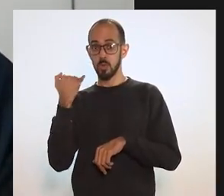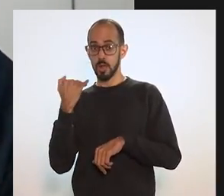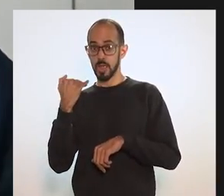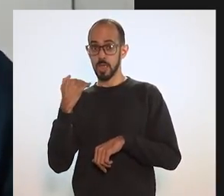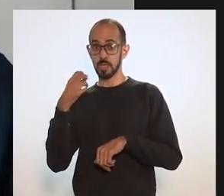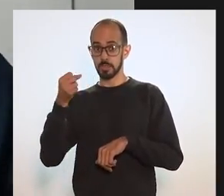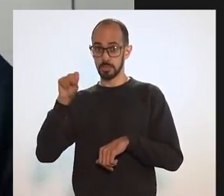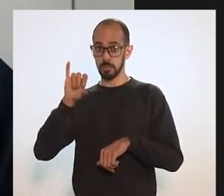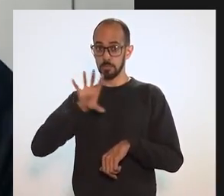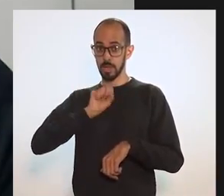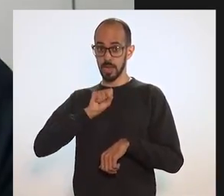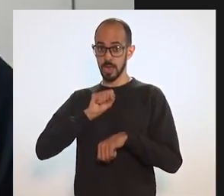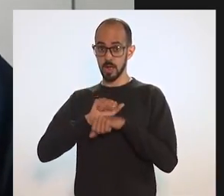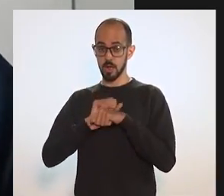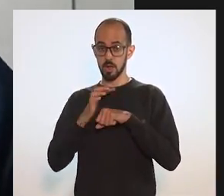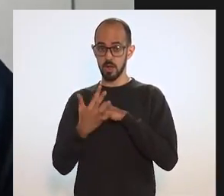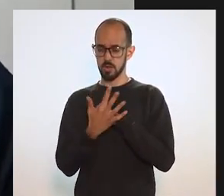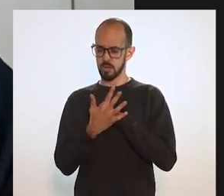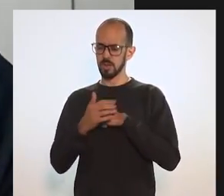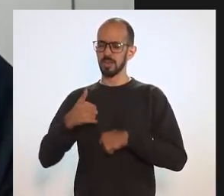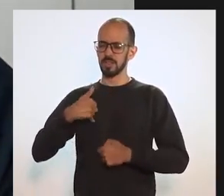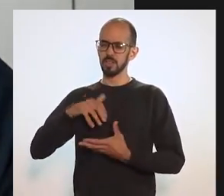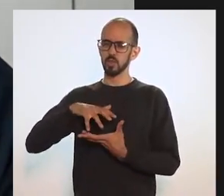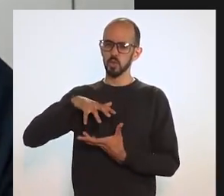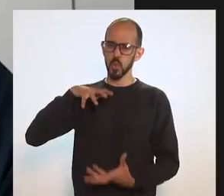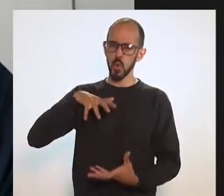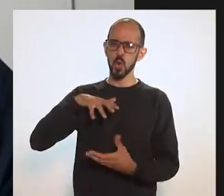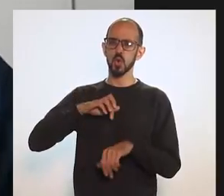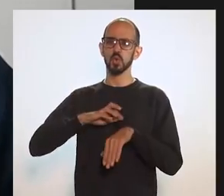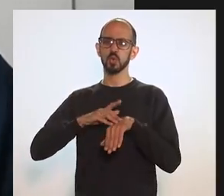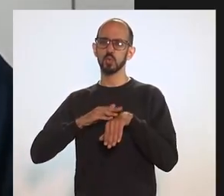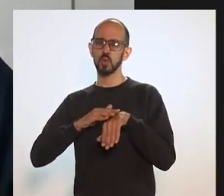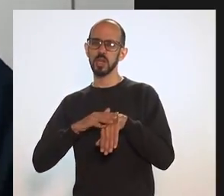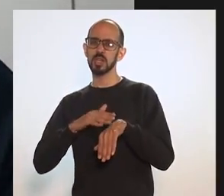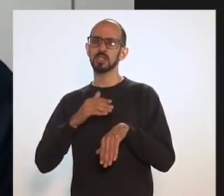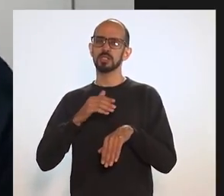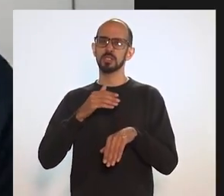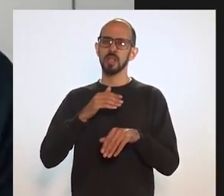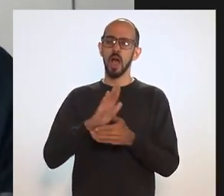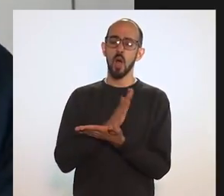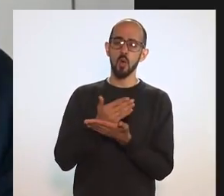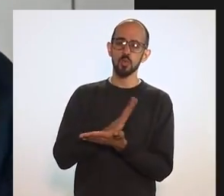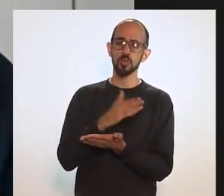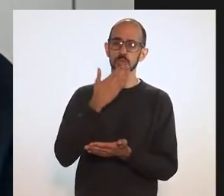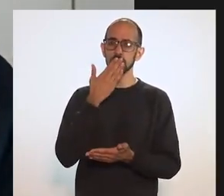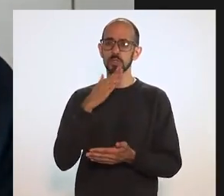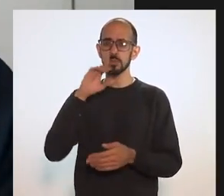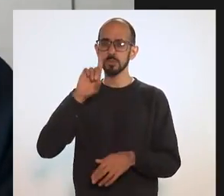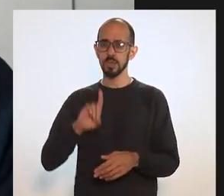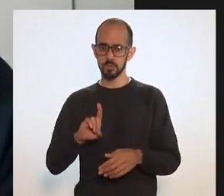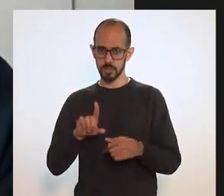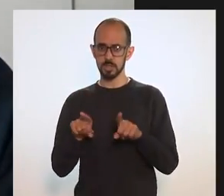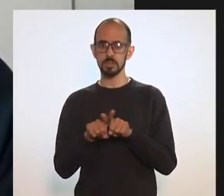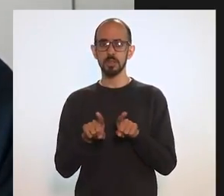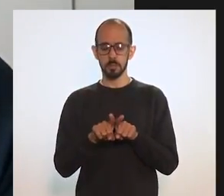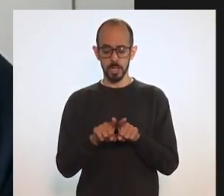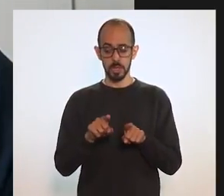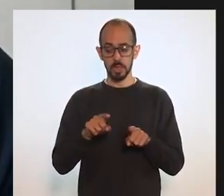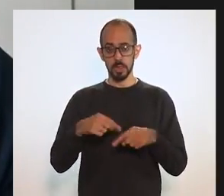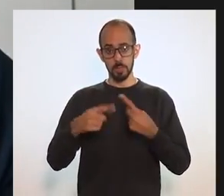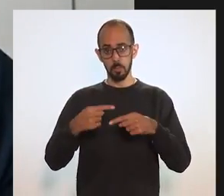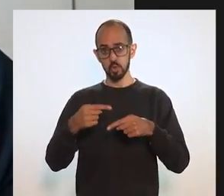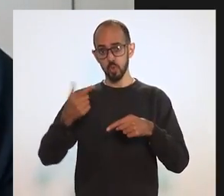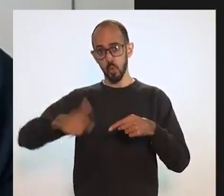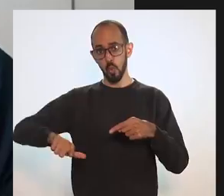de ter um quadro grave da doença nas pessoas idosas, nas pessoas com comorbidade, nas pessoas com determinados tipos de deficiência